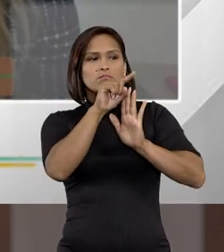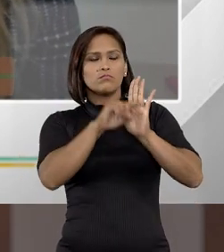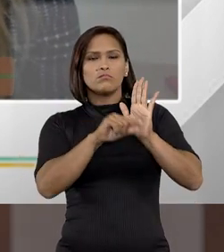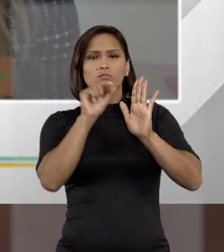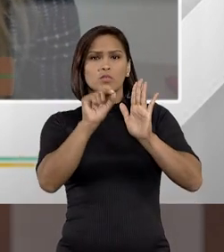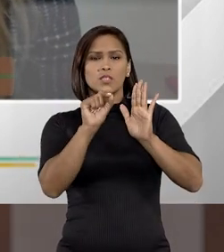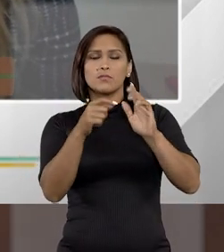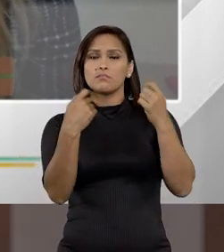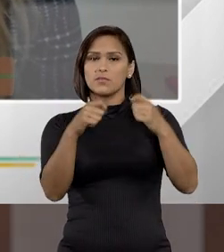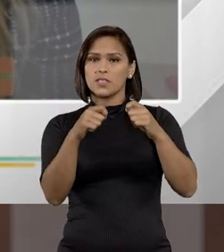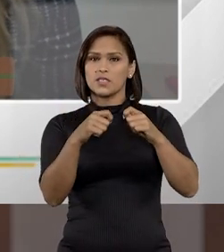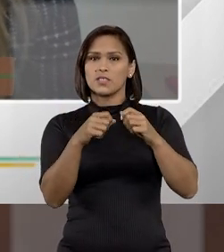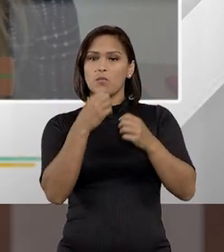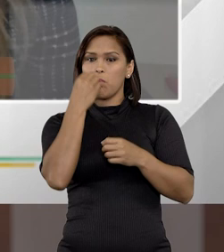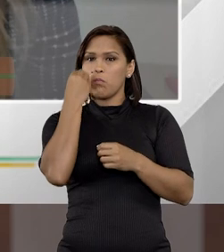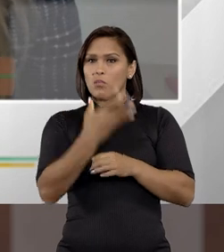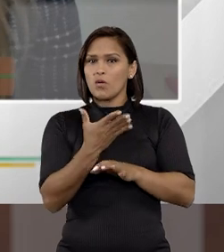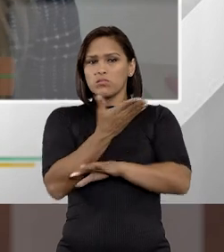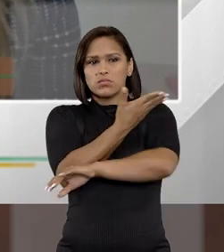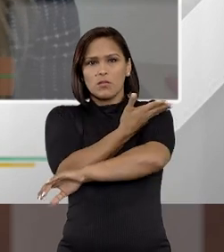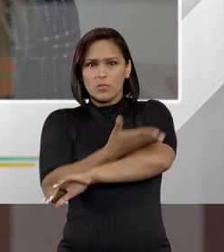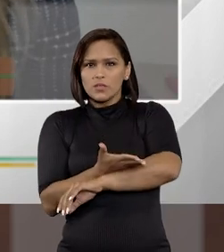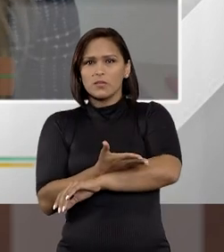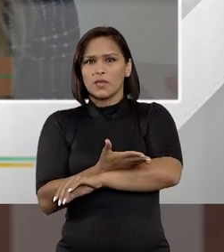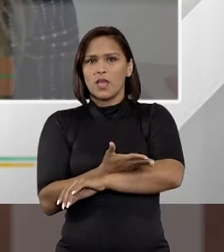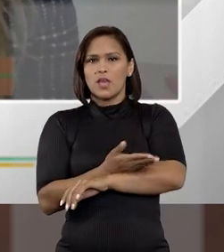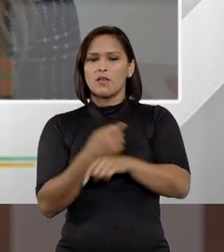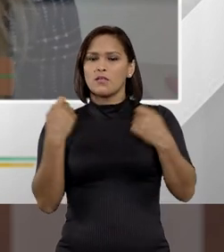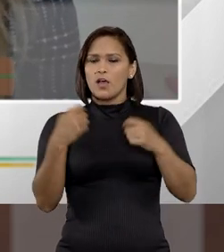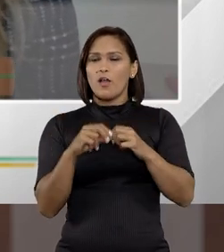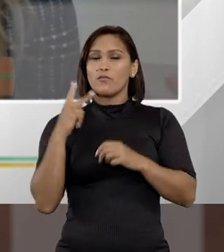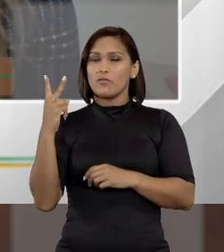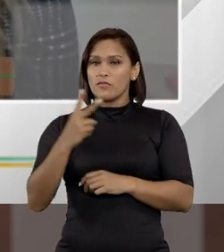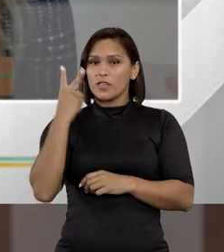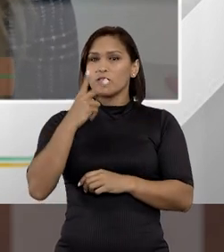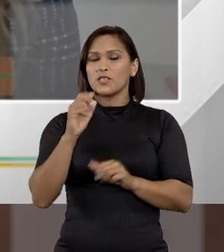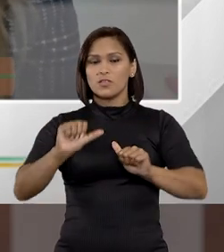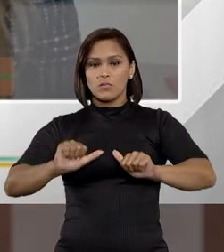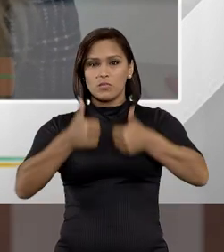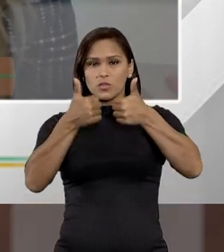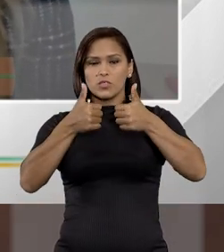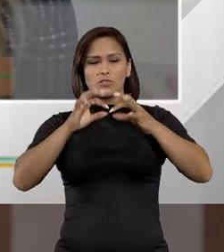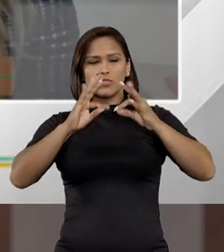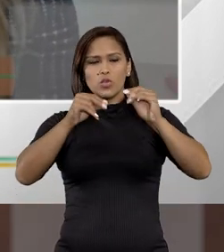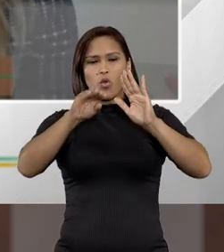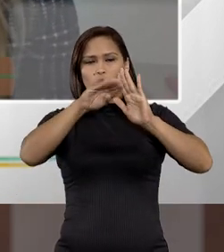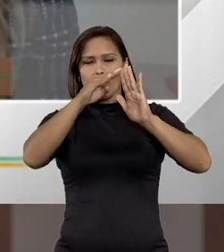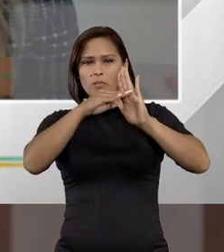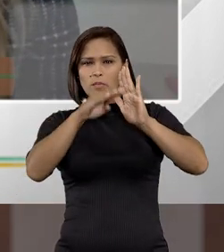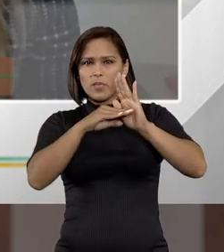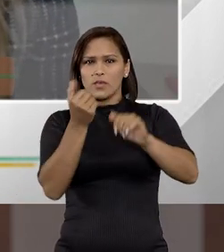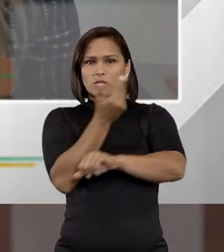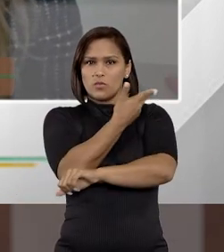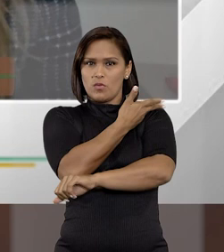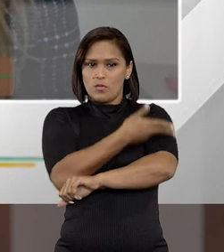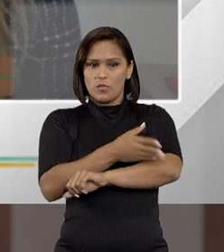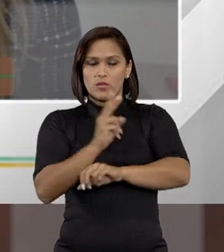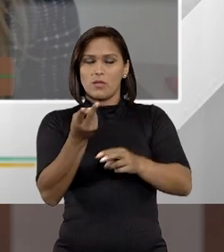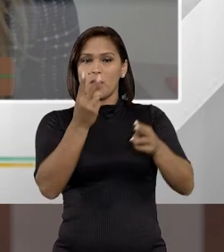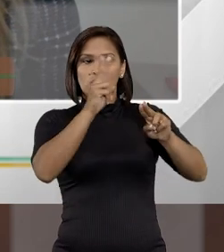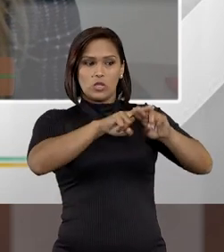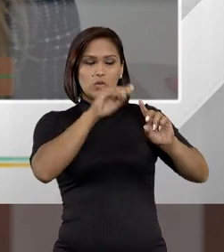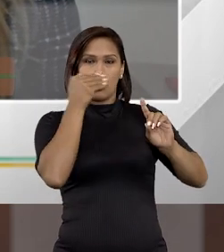trazer que é necessário um bom comportamento, ou seja, precisa ter uma valoração positiva aí do comportamento